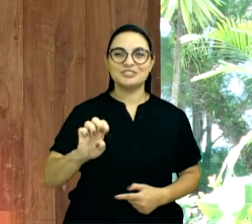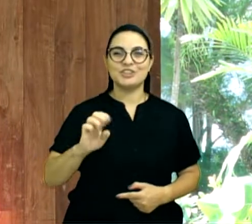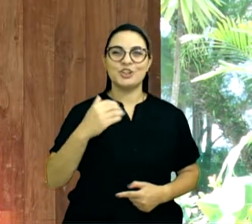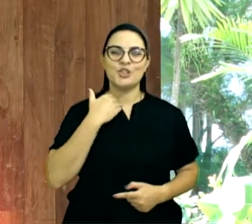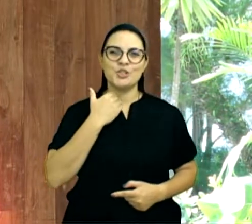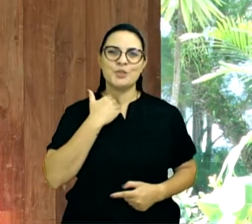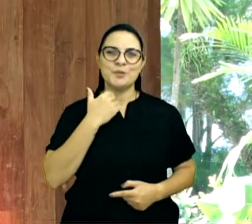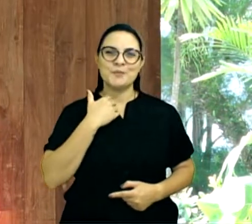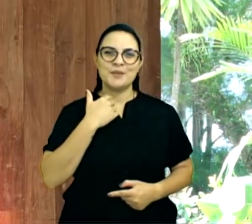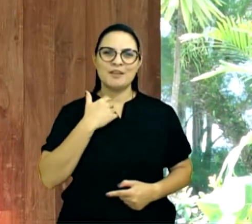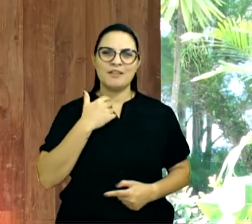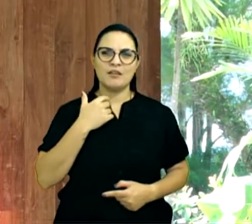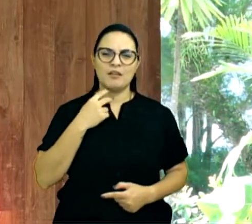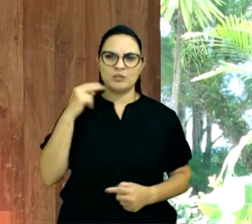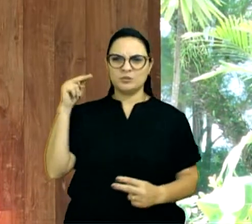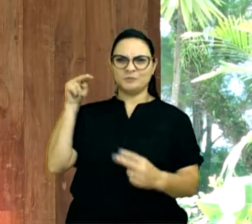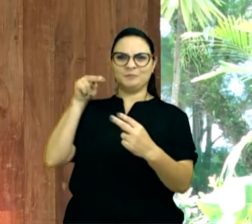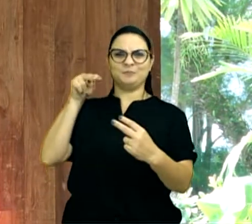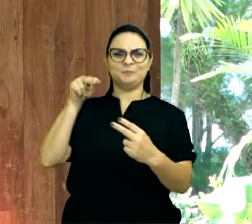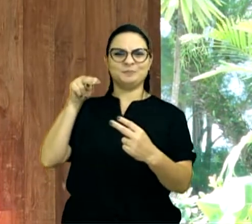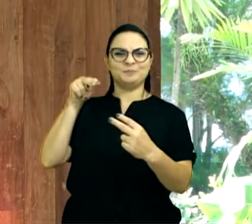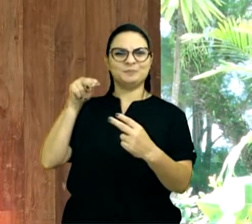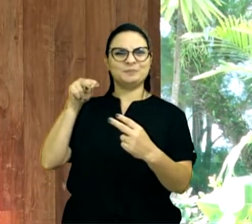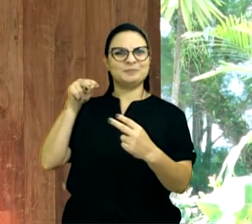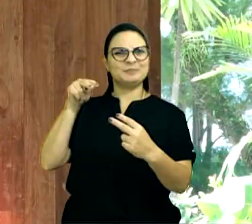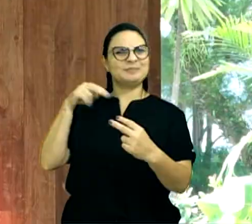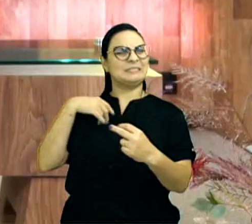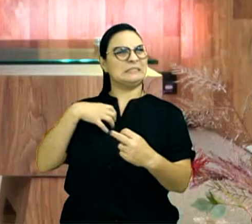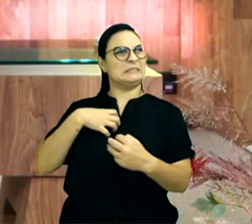e quando eu vi a pessoa, me deu um choque, e eu falei, meu,